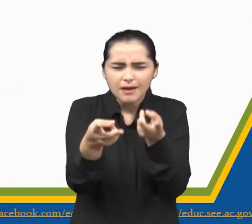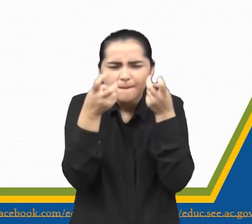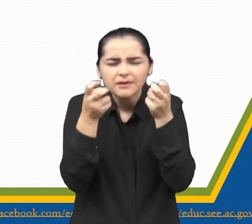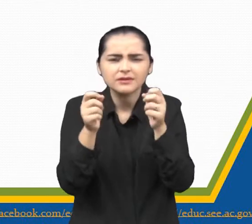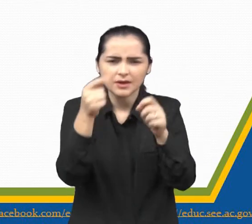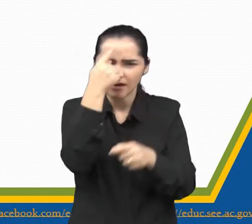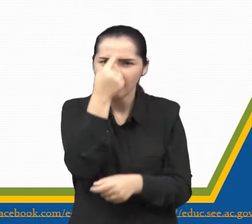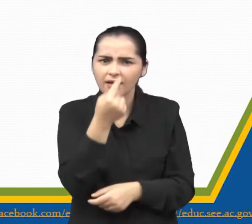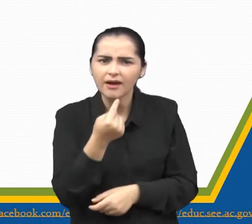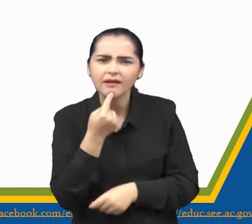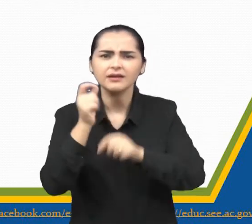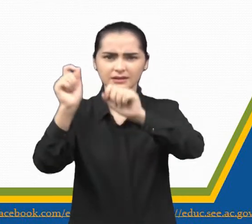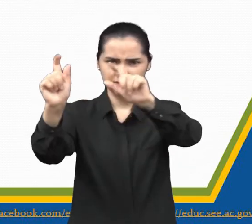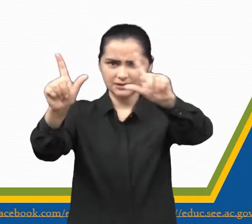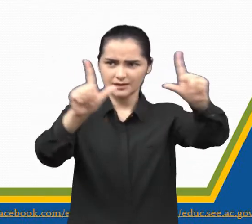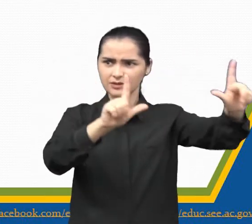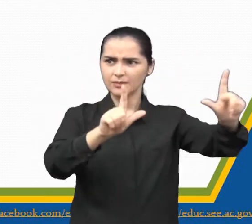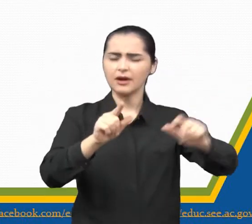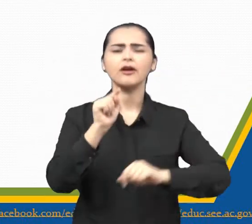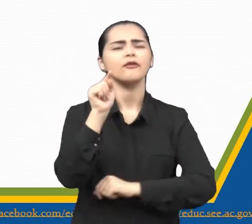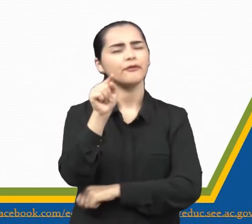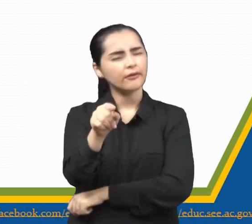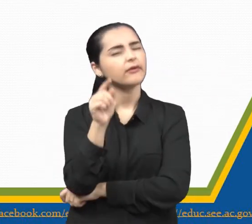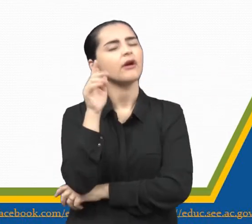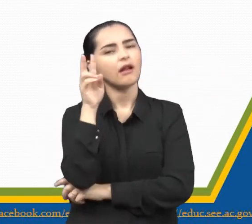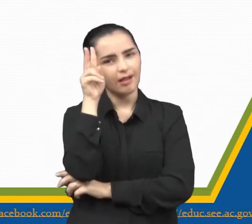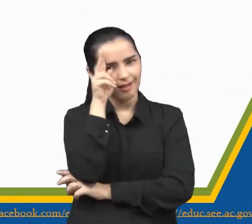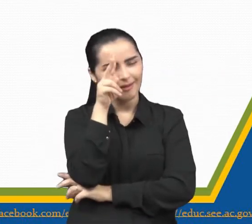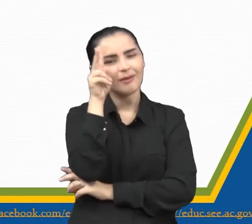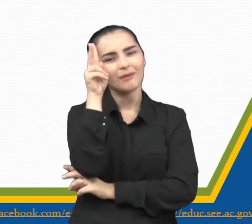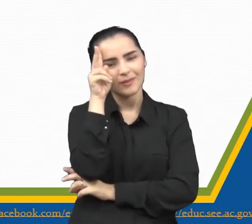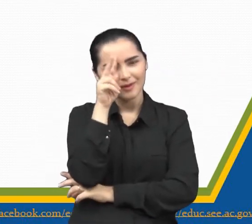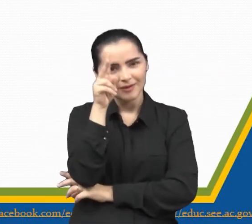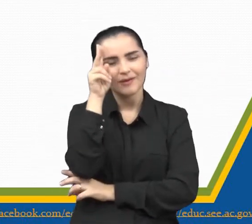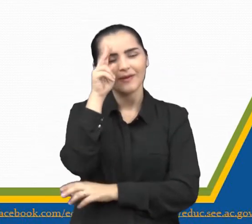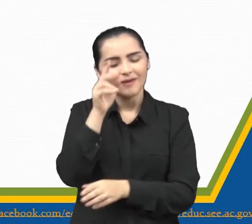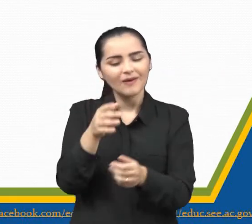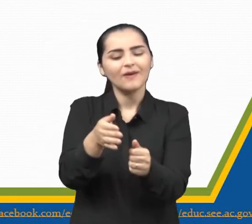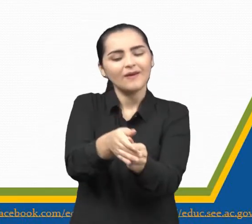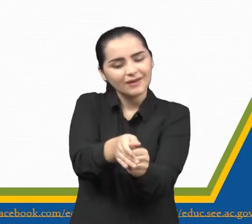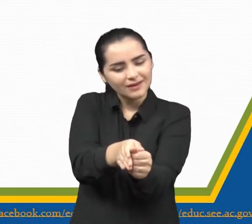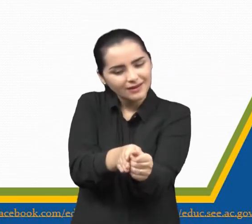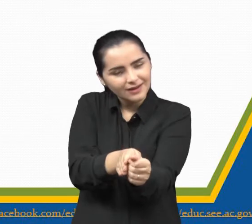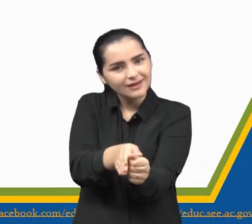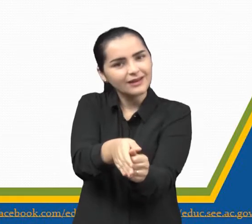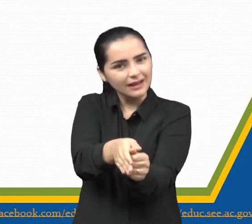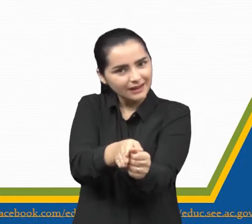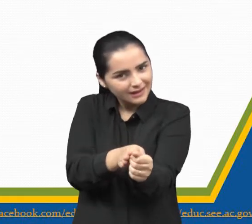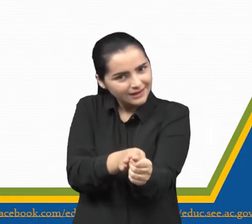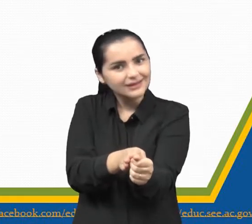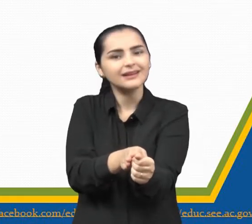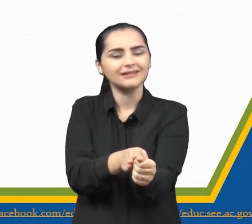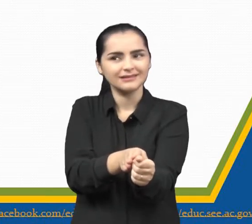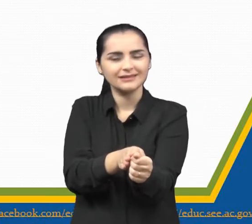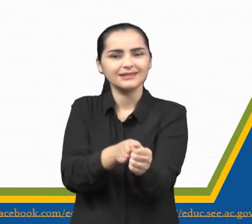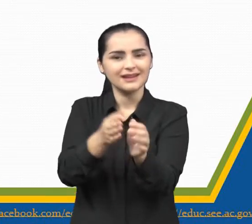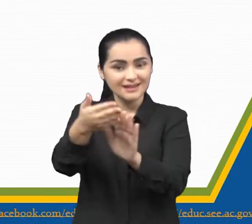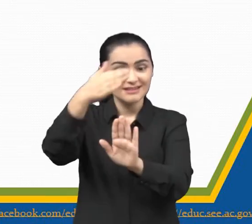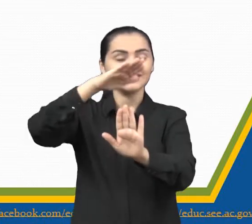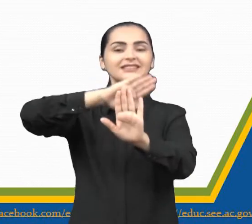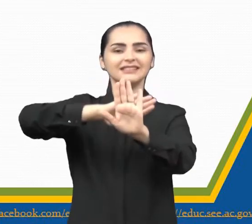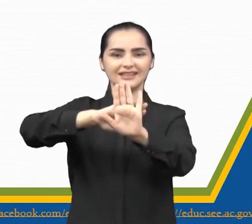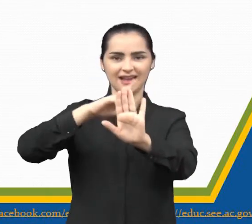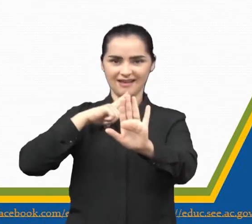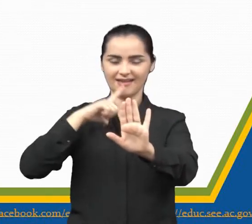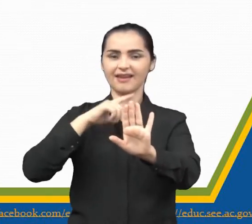A imagem, acho que vocês até lembraram de uma fábula, né? Tem uma tartaruga aí e atrás dela tem uma